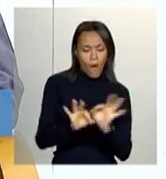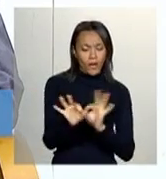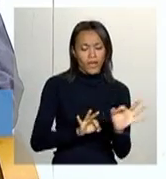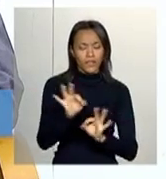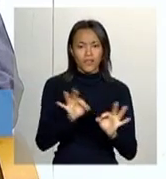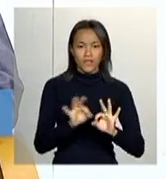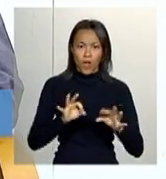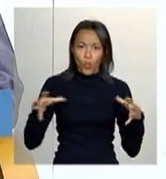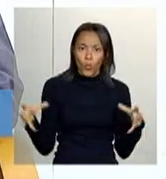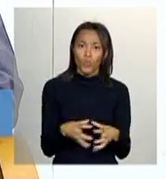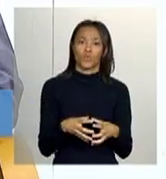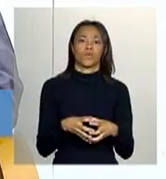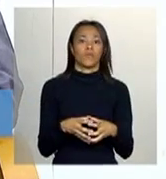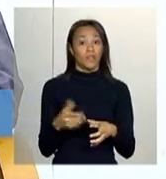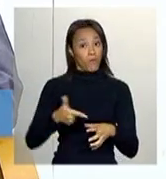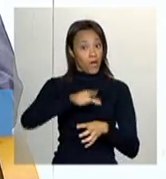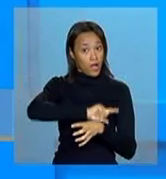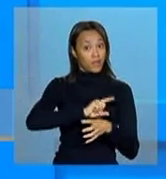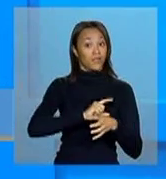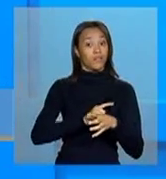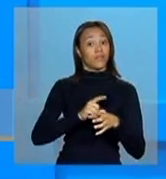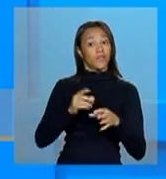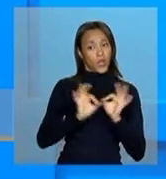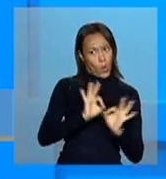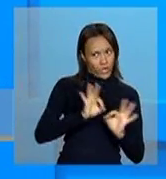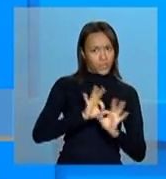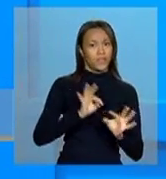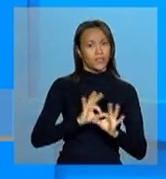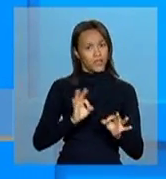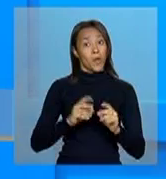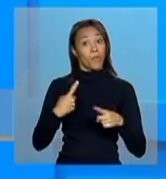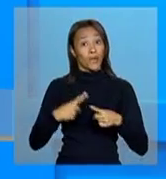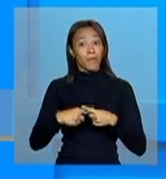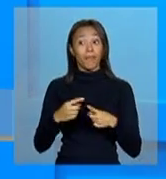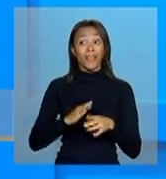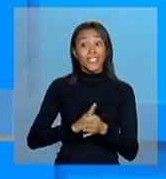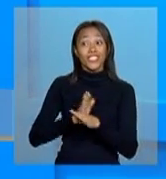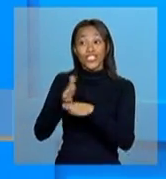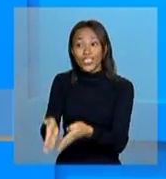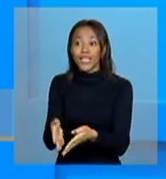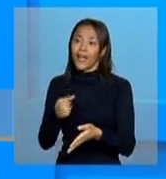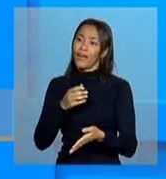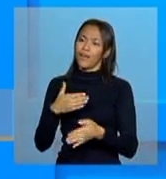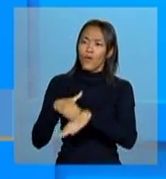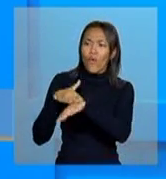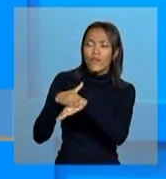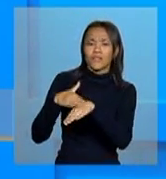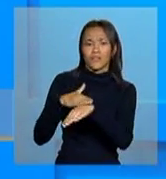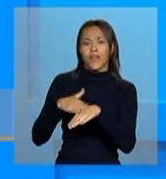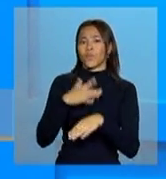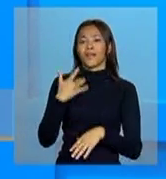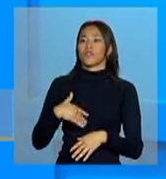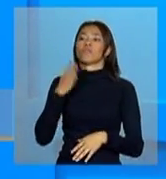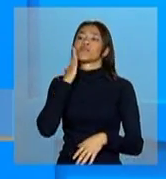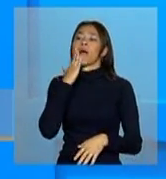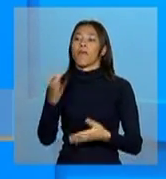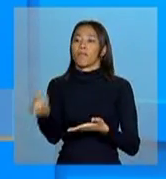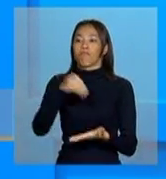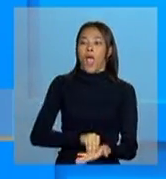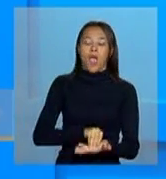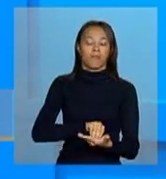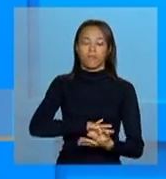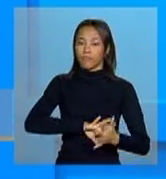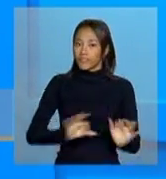conjunta até lá. Tem que haver um preparo, até para poder conversar com essas pessoas e não é só saber incluí-las